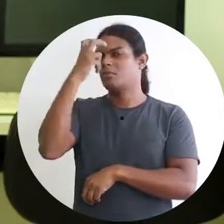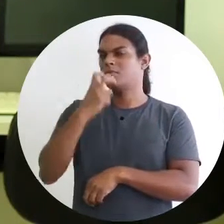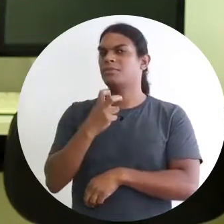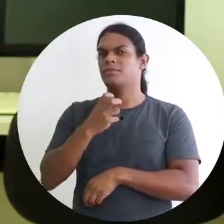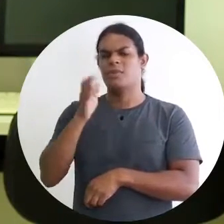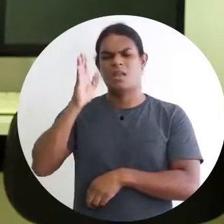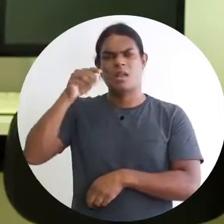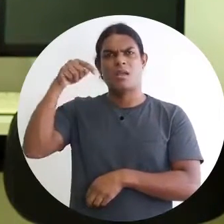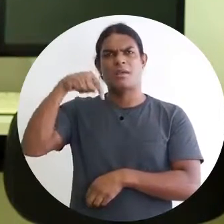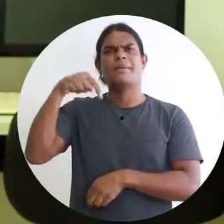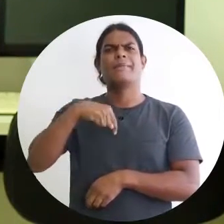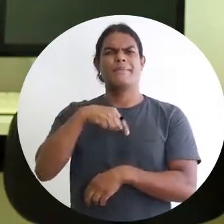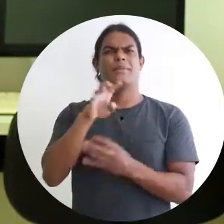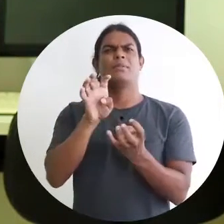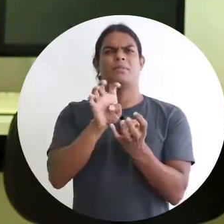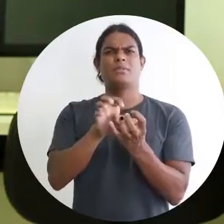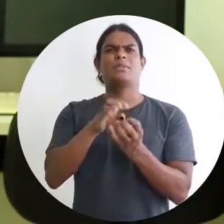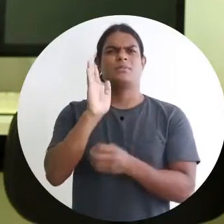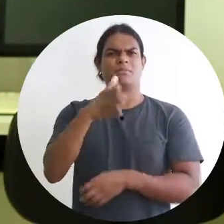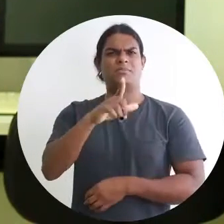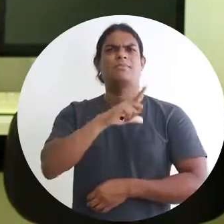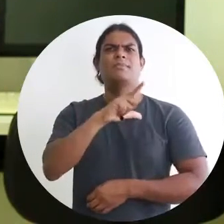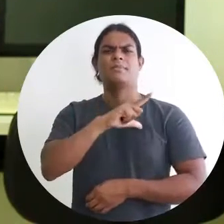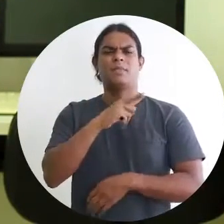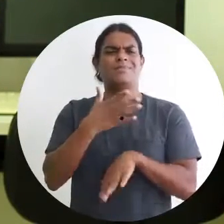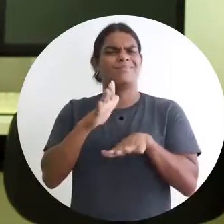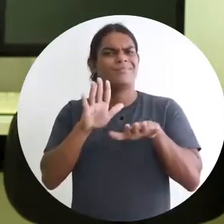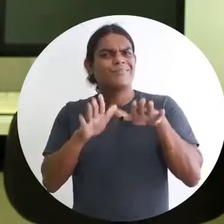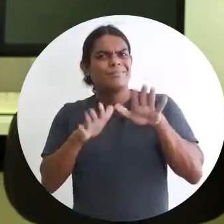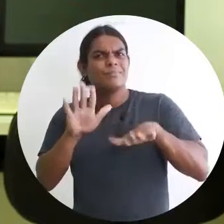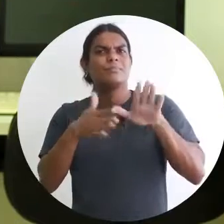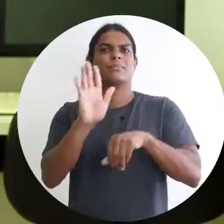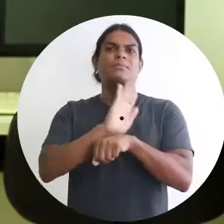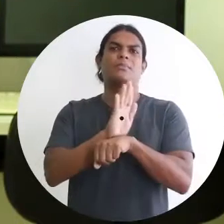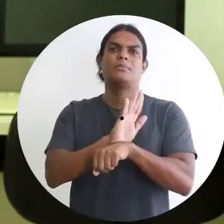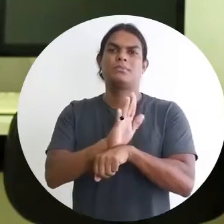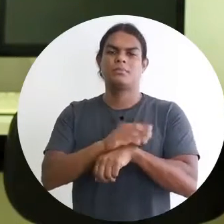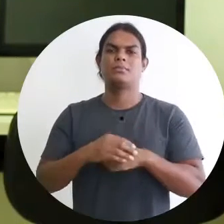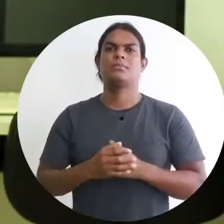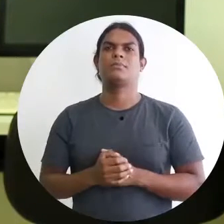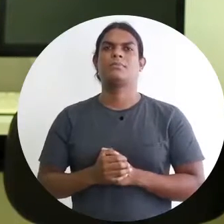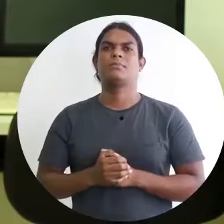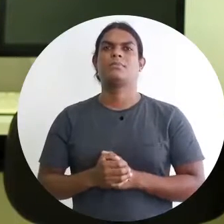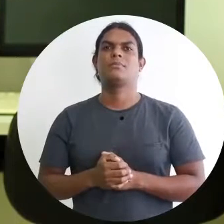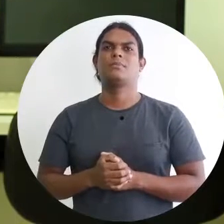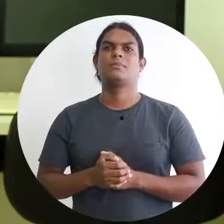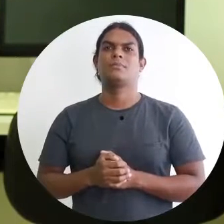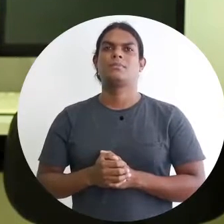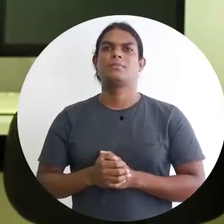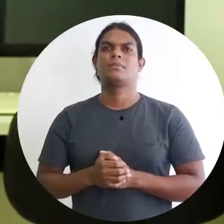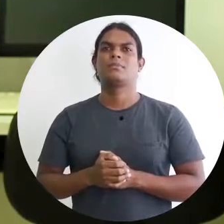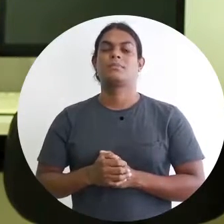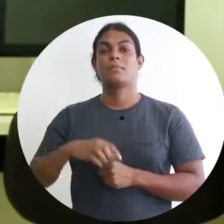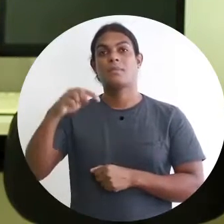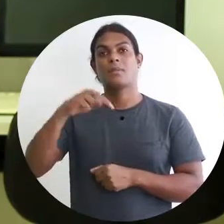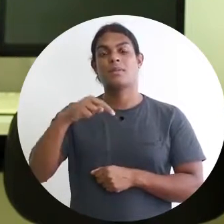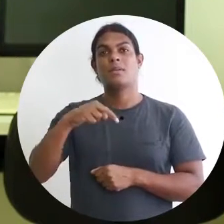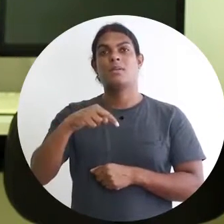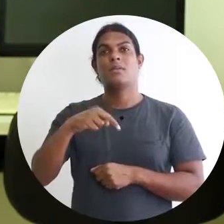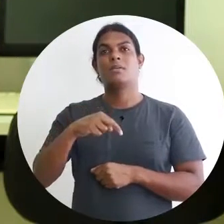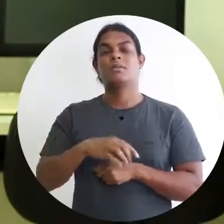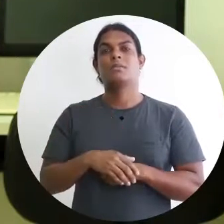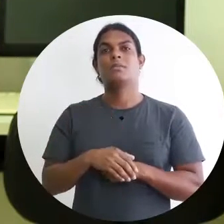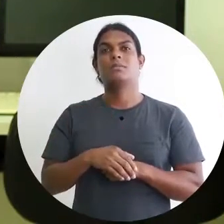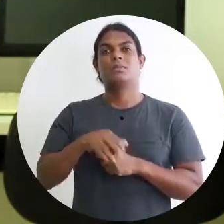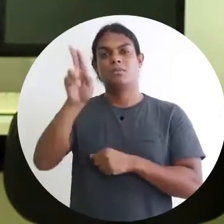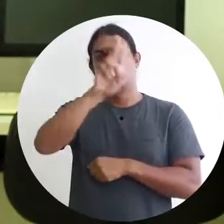curtas-metragem e alguns longas, mas são poucos ainda, com a questão da audiodescrição. E essa audiodescrição é feita no